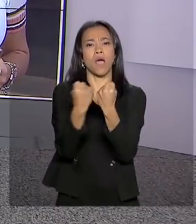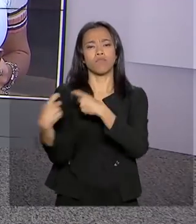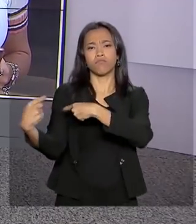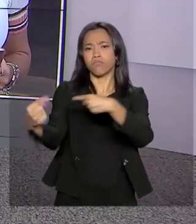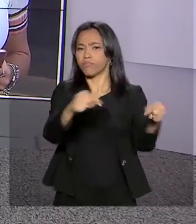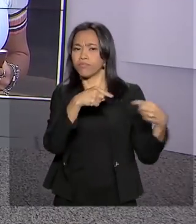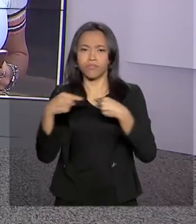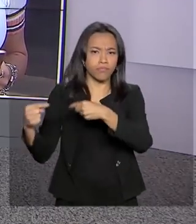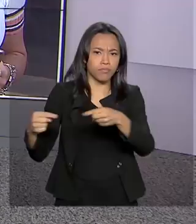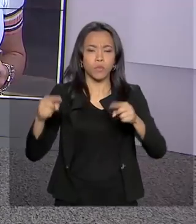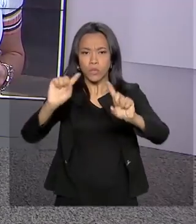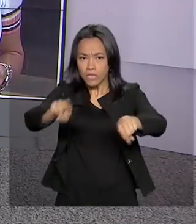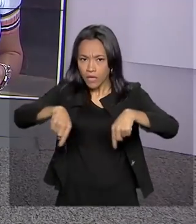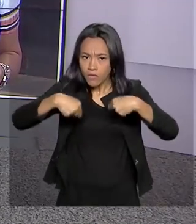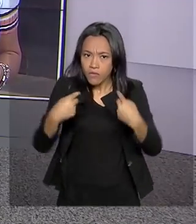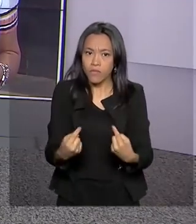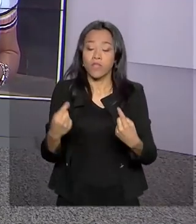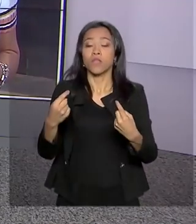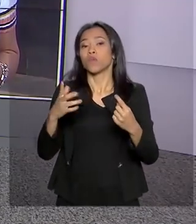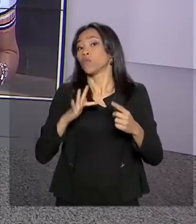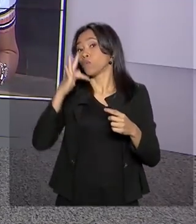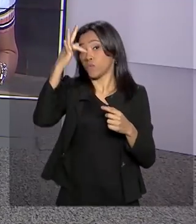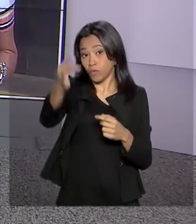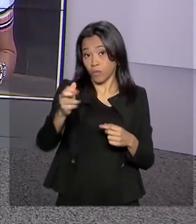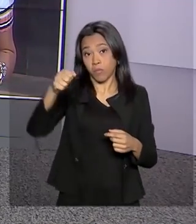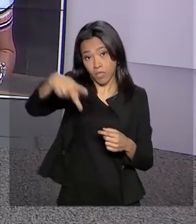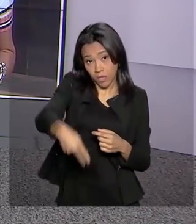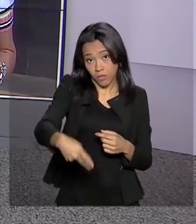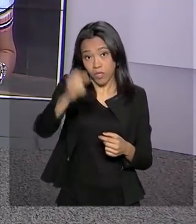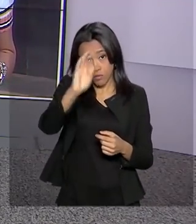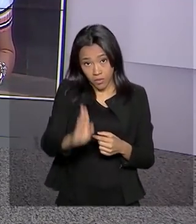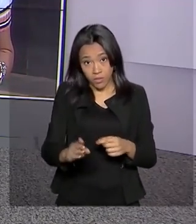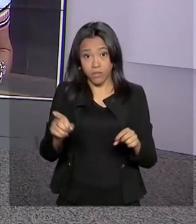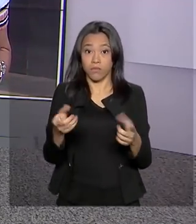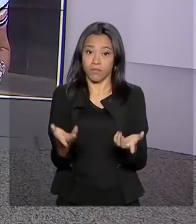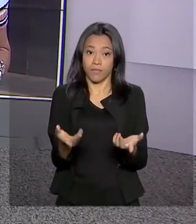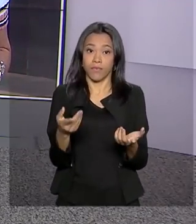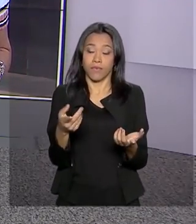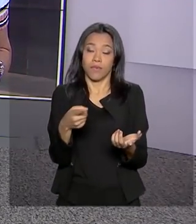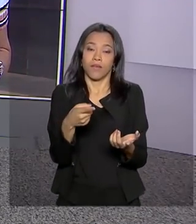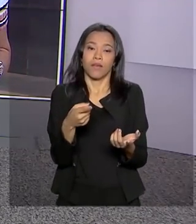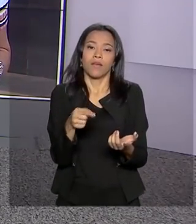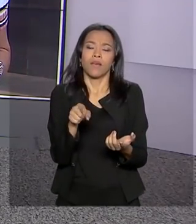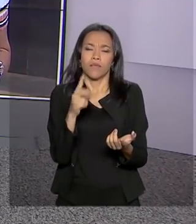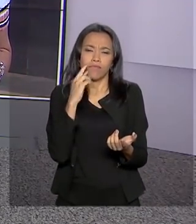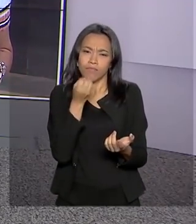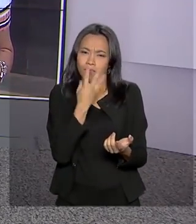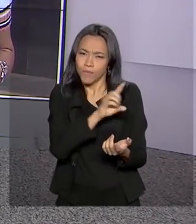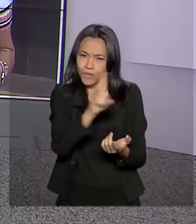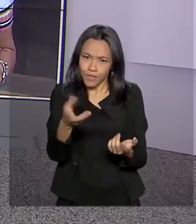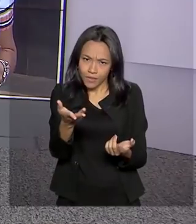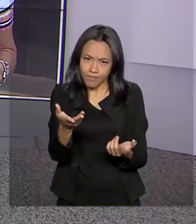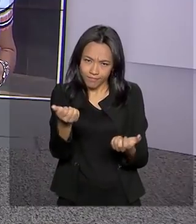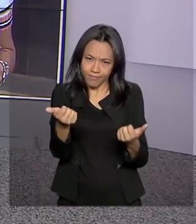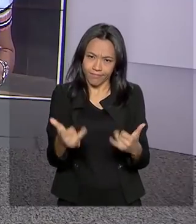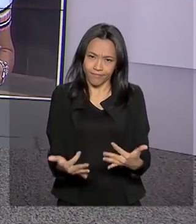da Previdência do Brasil, o futuro da Previdência no Brasil. Quem tem os detalhes para a gente é a Luana Karen. Olá, Luana. Bom dia para você.